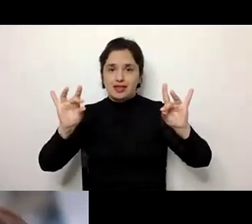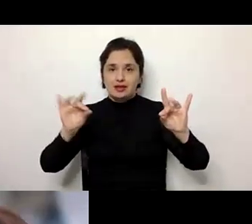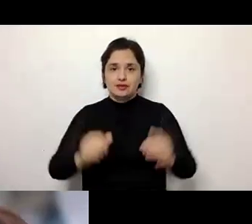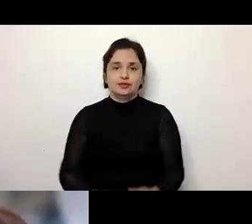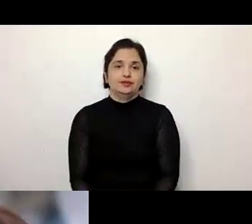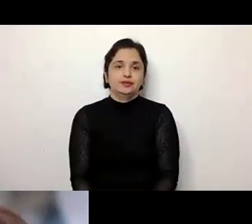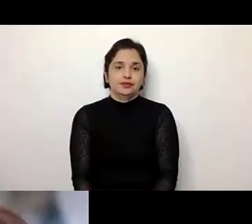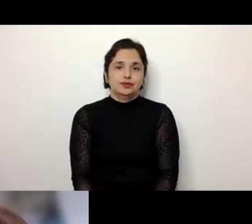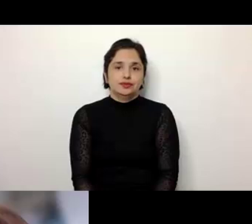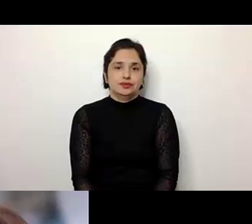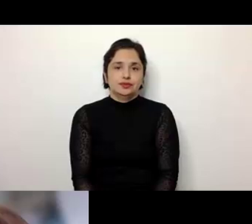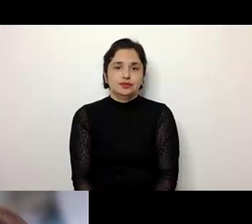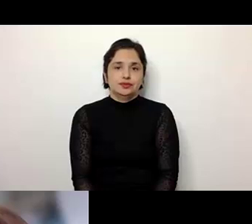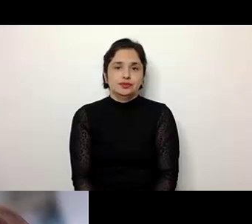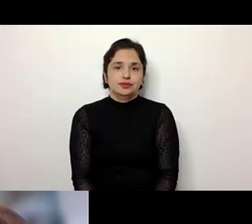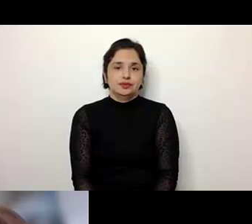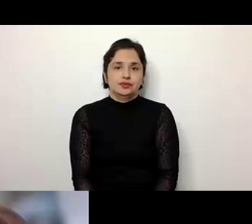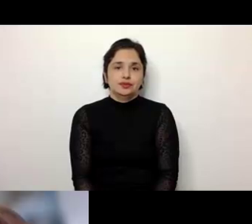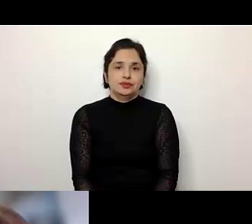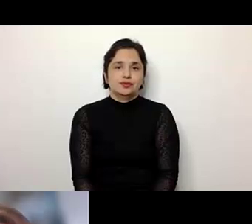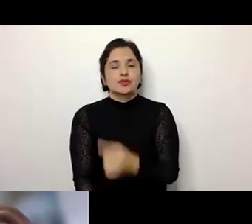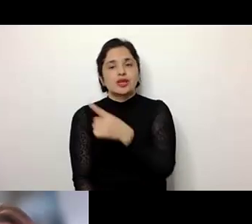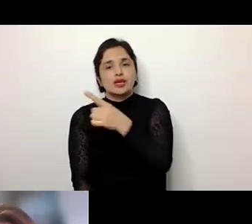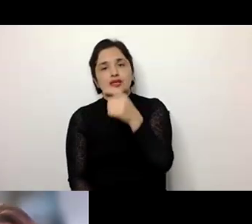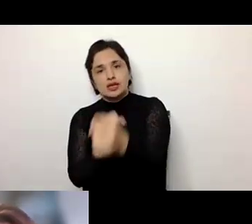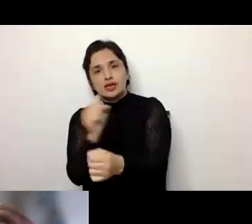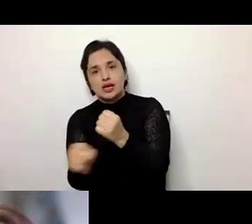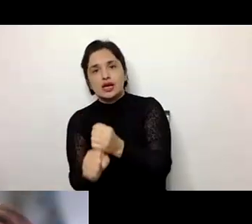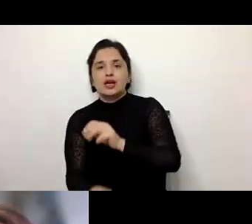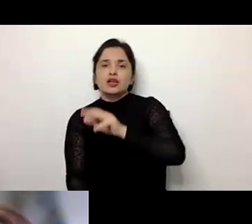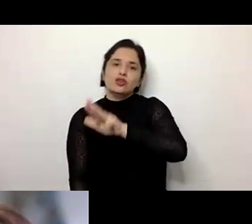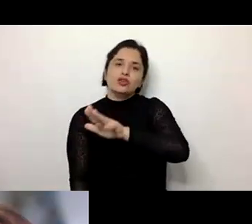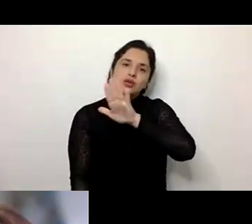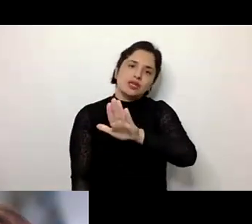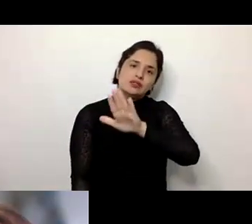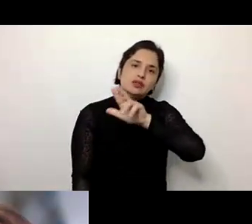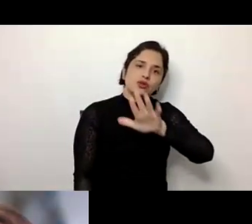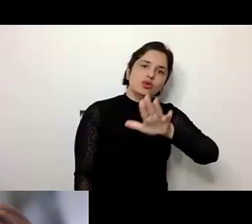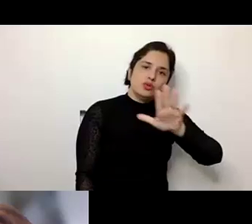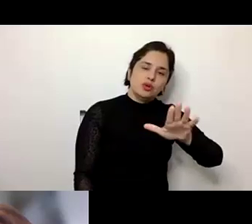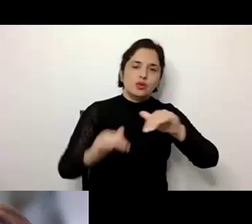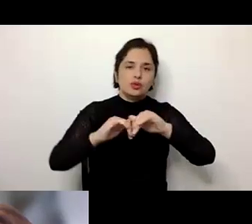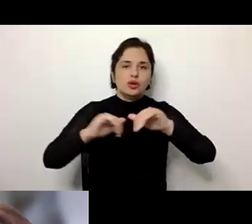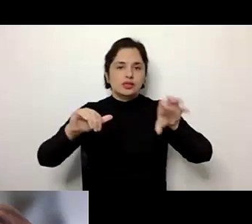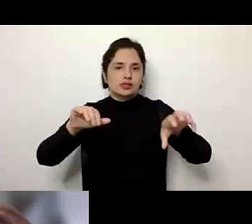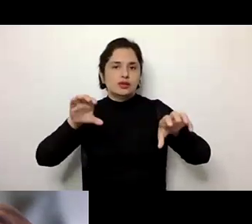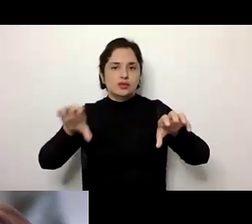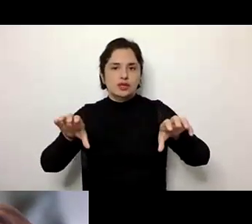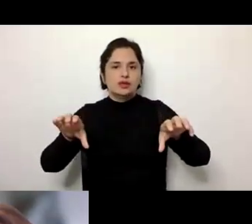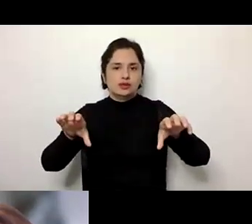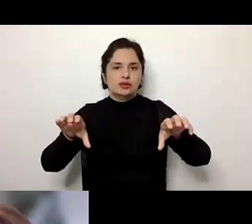aqui com 100 anos, 95 a 99, então nós temos uma separação na